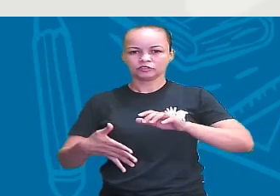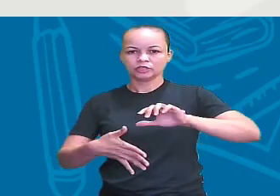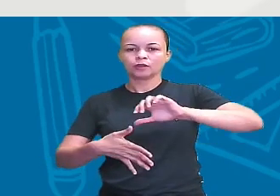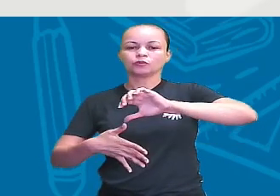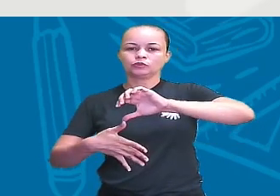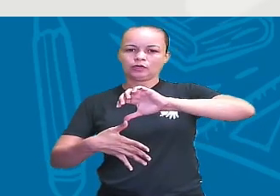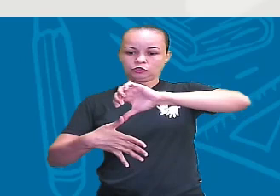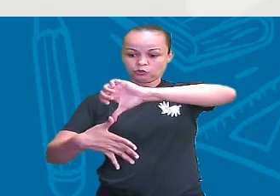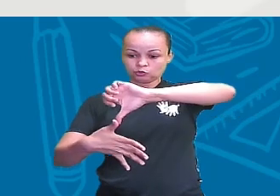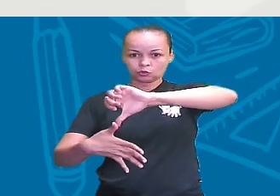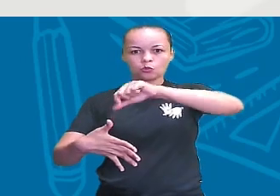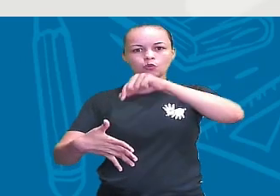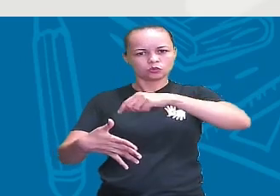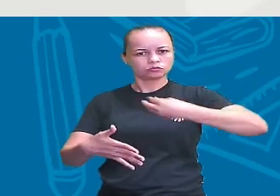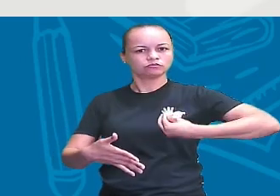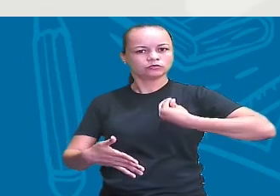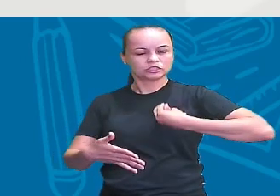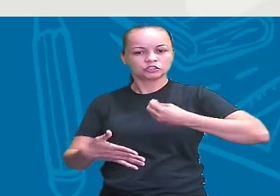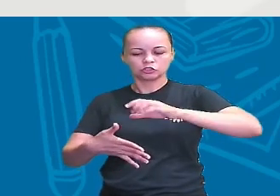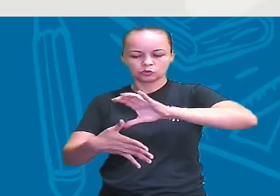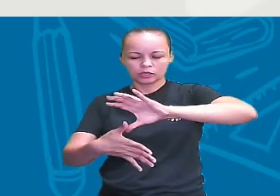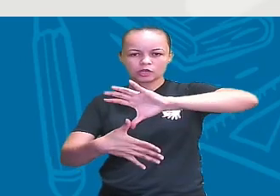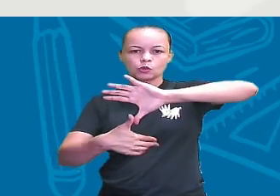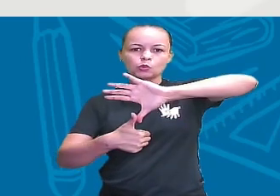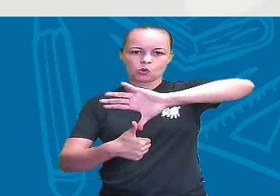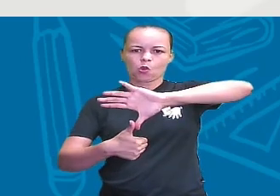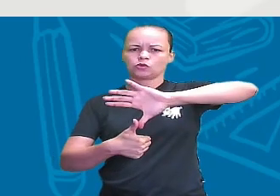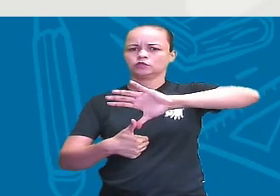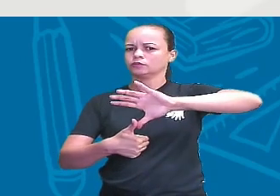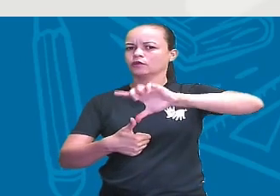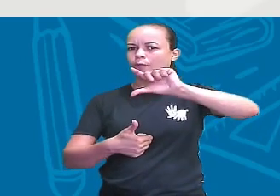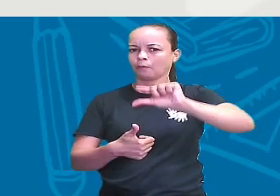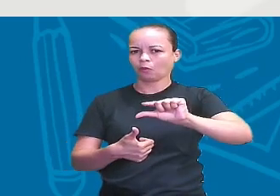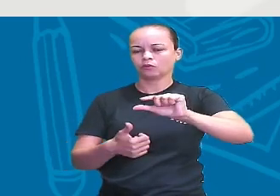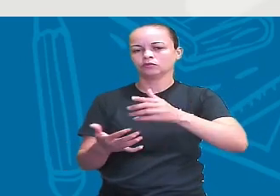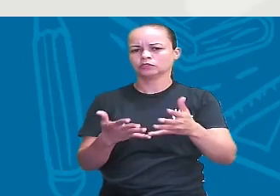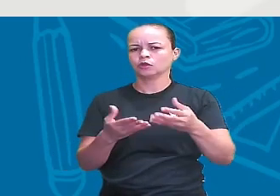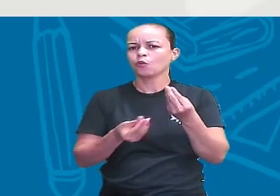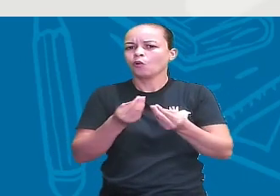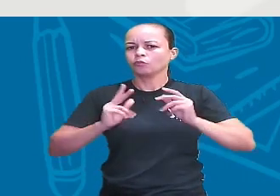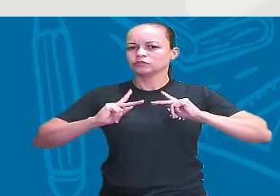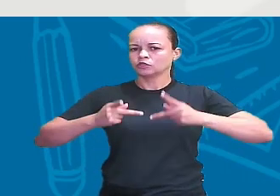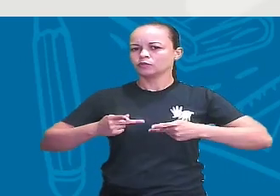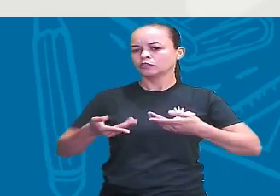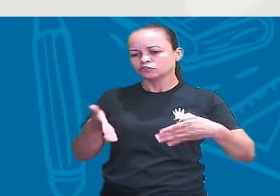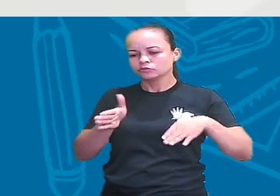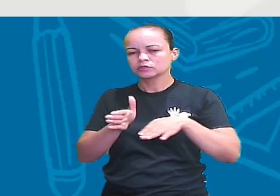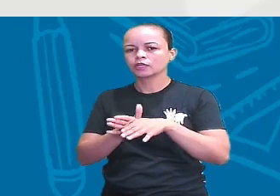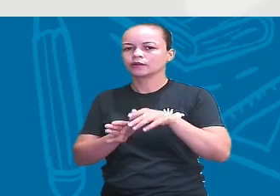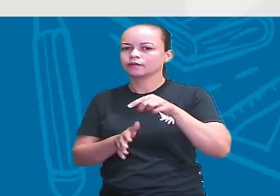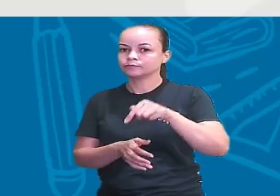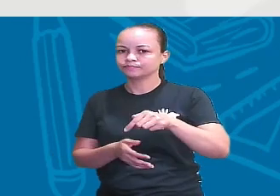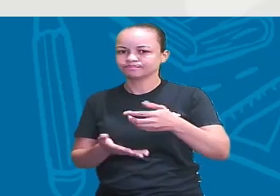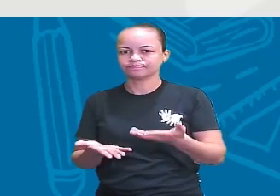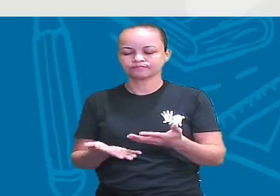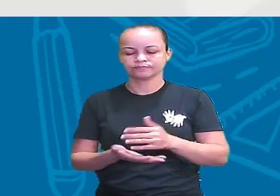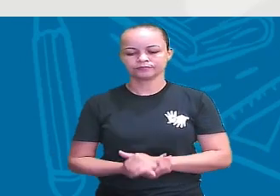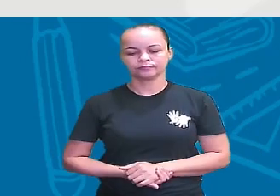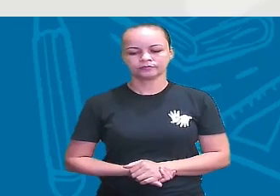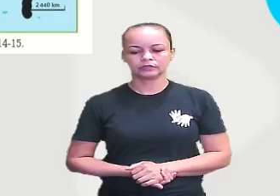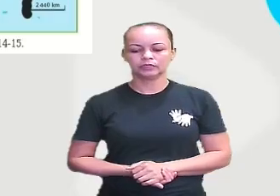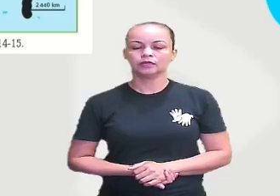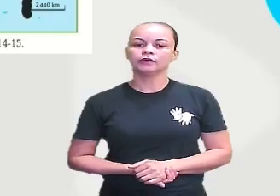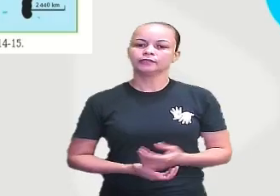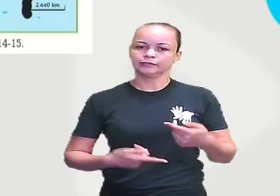Norte. Mas como é que esses grupos humanos chegaram até aqui? Vamos ver. Aí eu trago pra vocês, mais uma